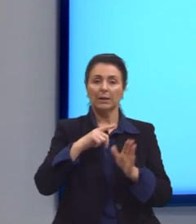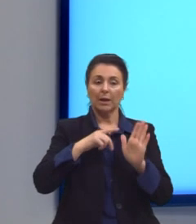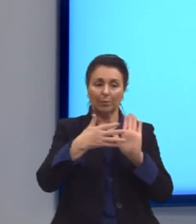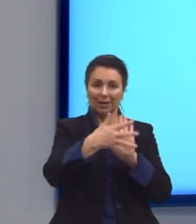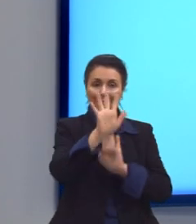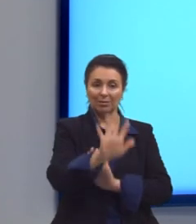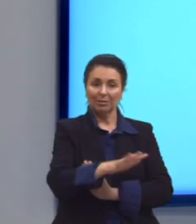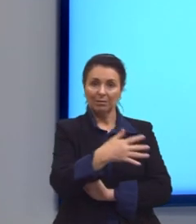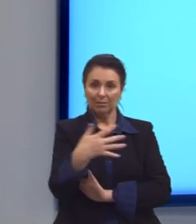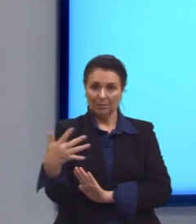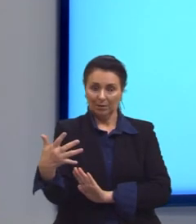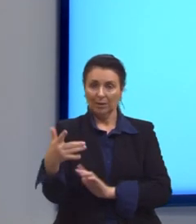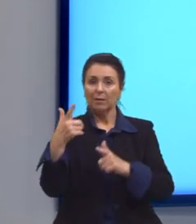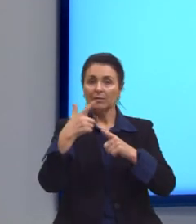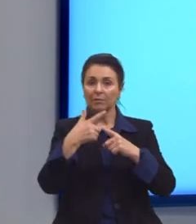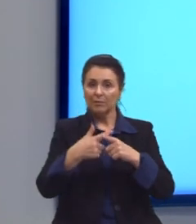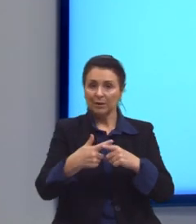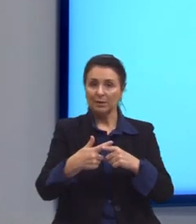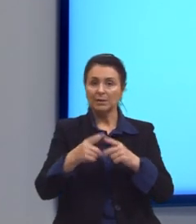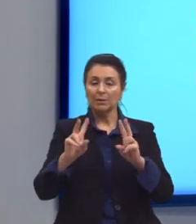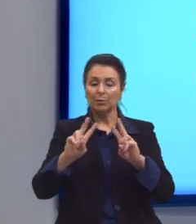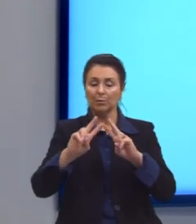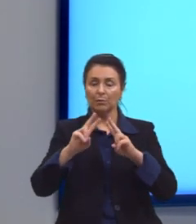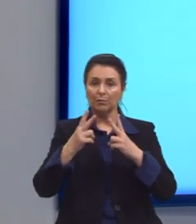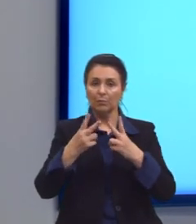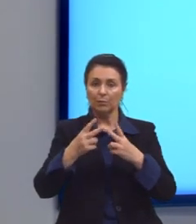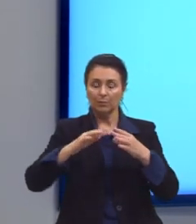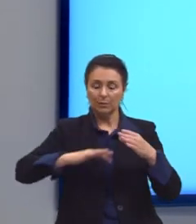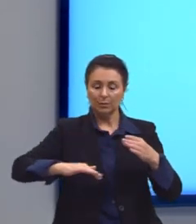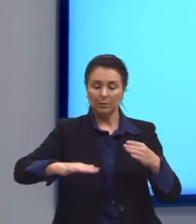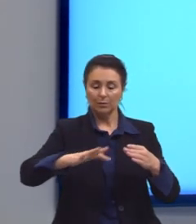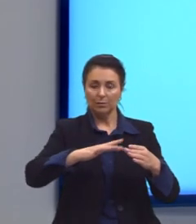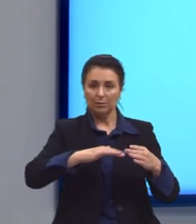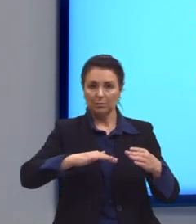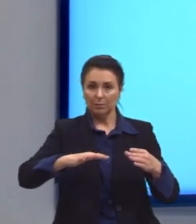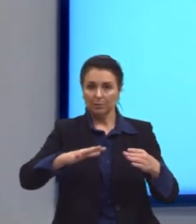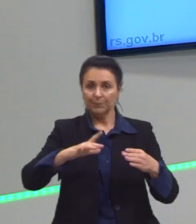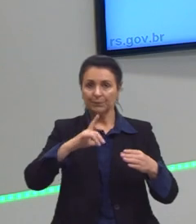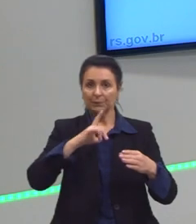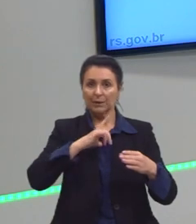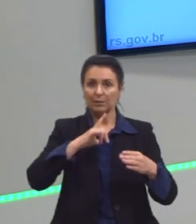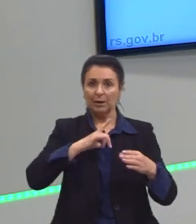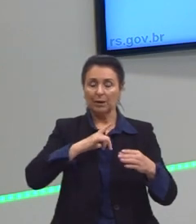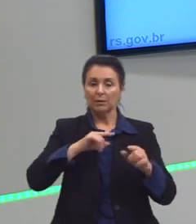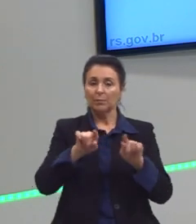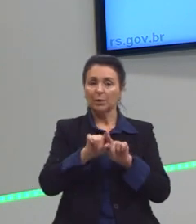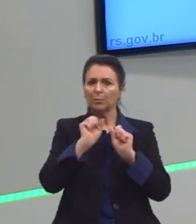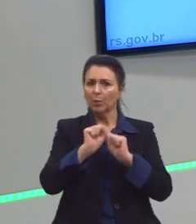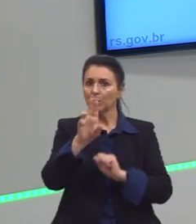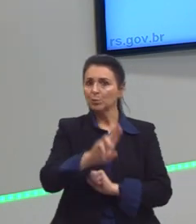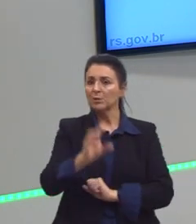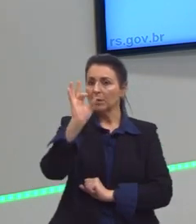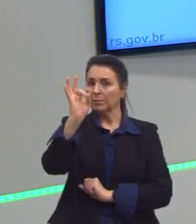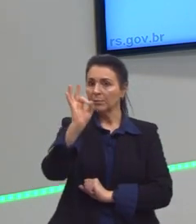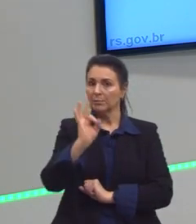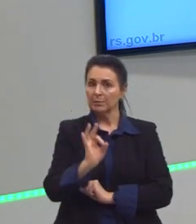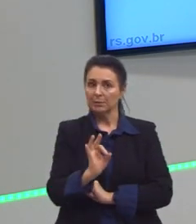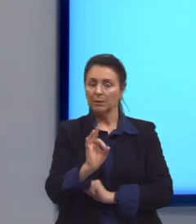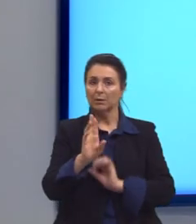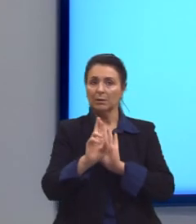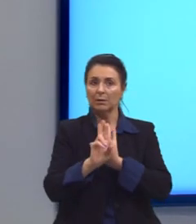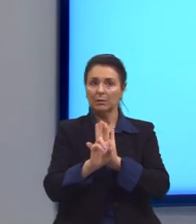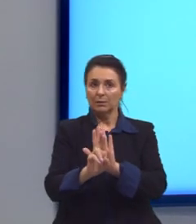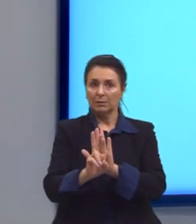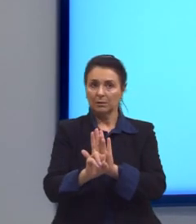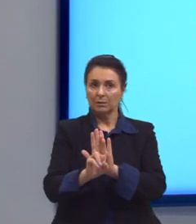solução. E aí a gente também tem o título, ou o percentual, percentagem, tá? O título é representado